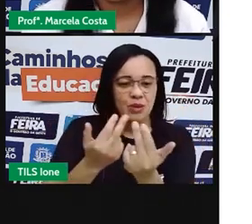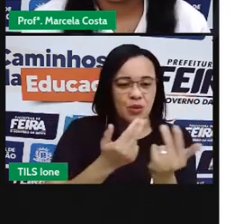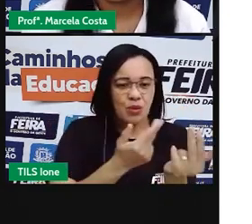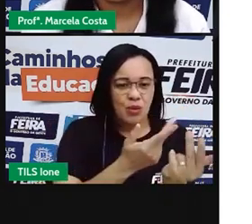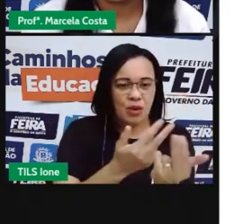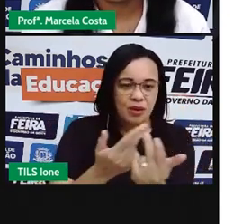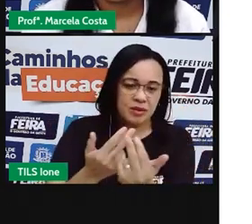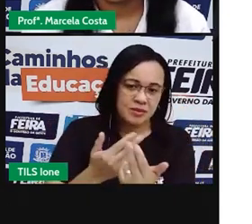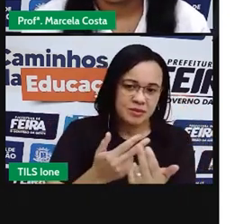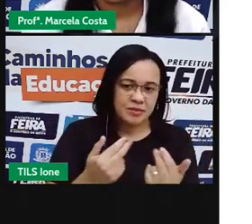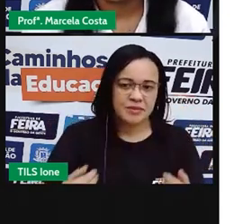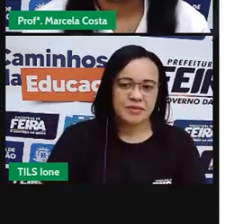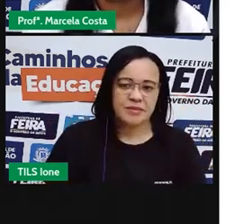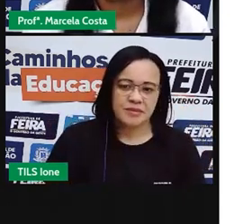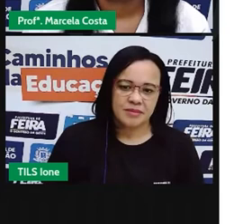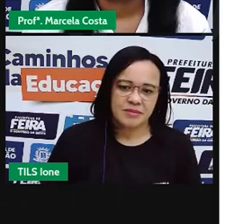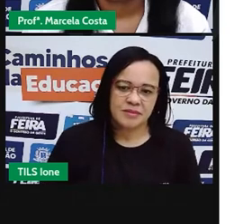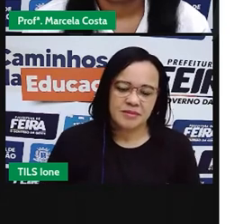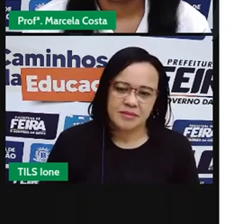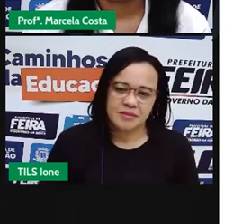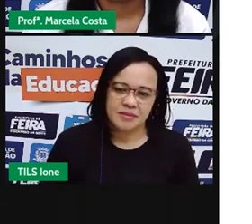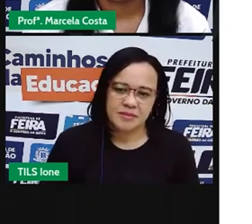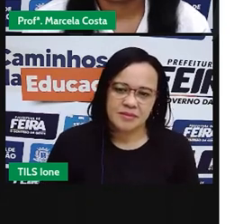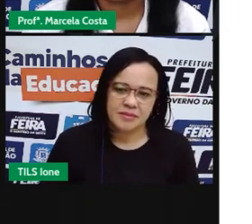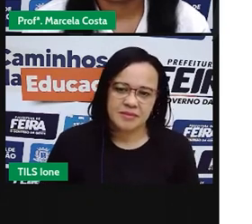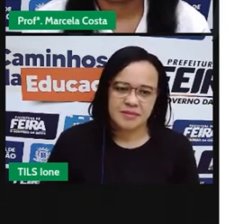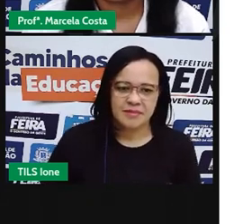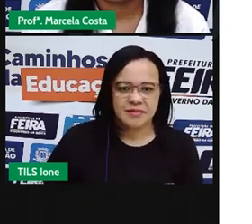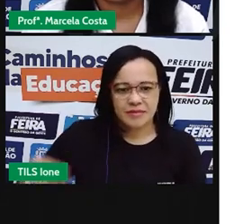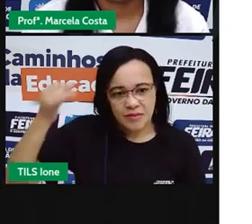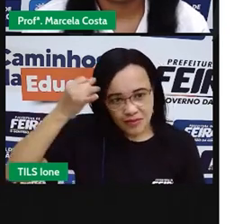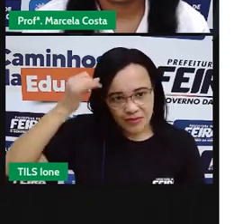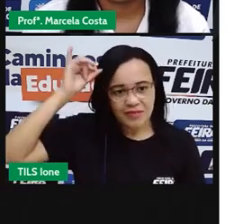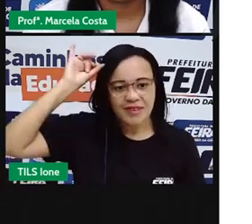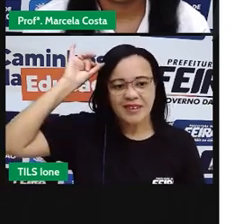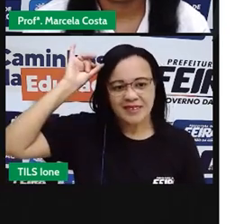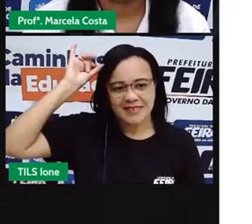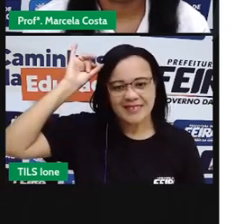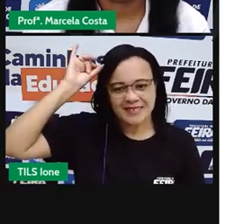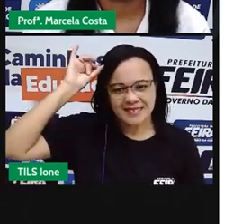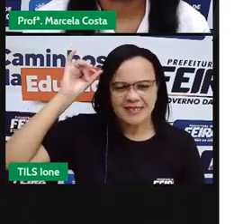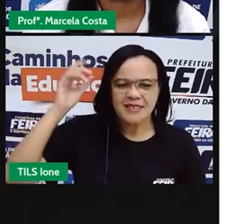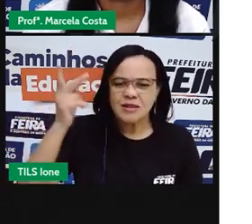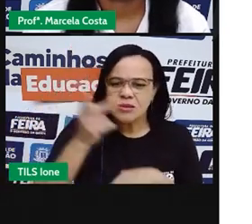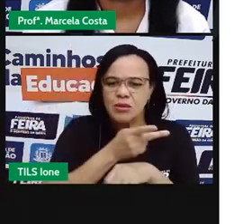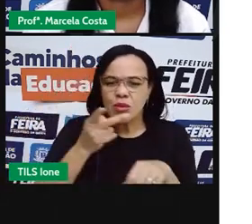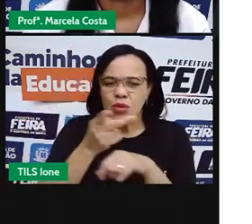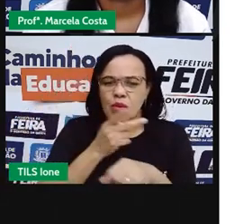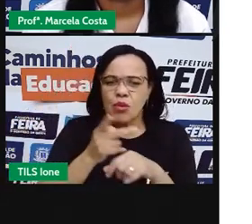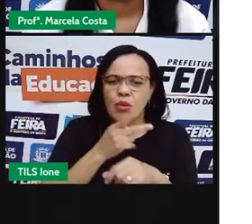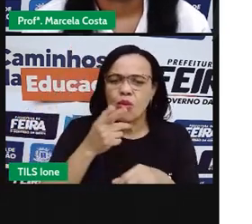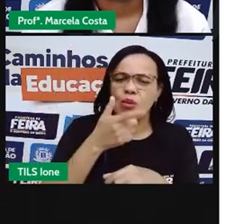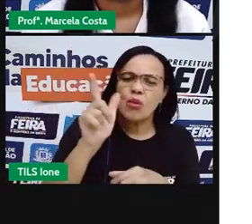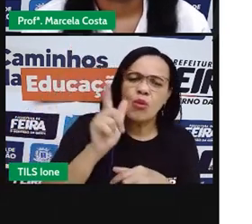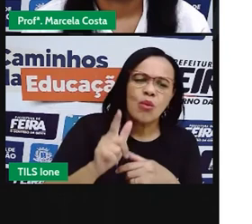para ele. Olha, ele tem uma vacina que é melhor para que é a outra. vacina.